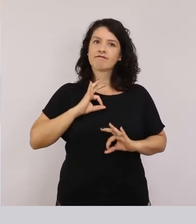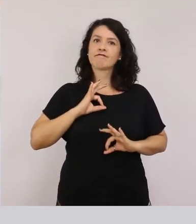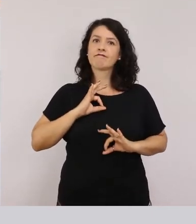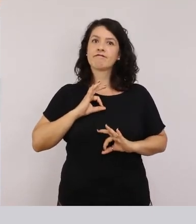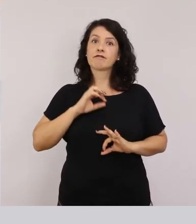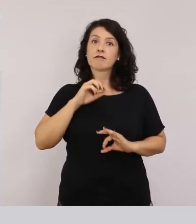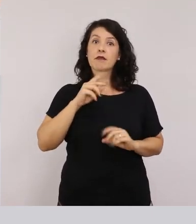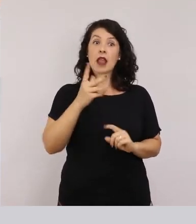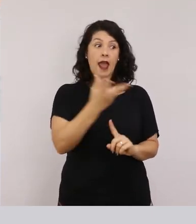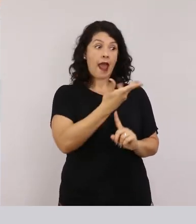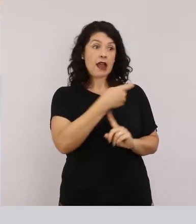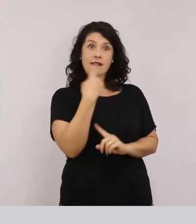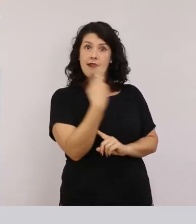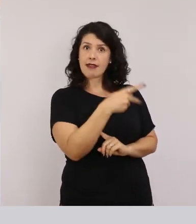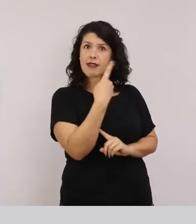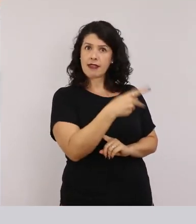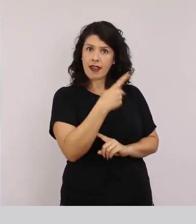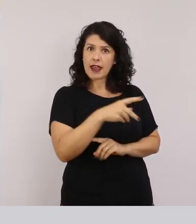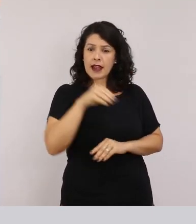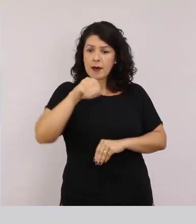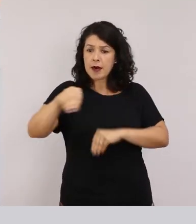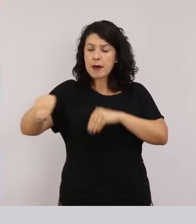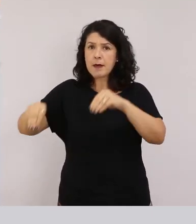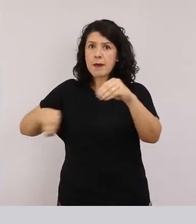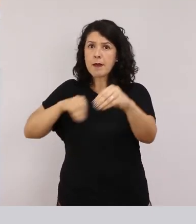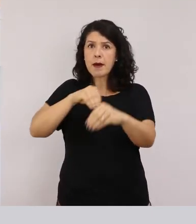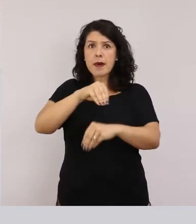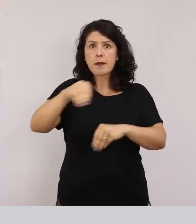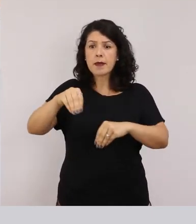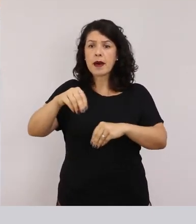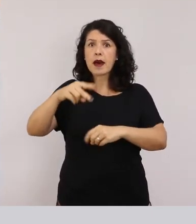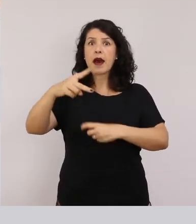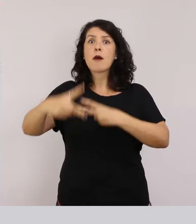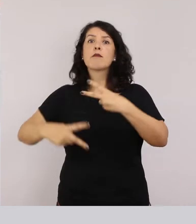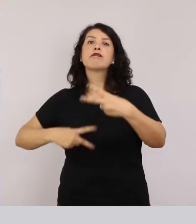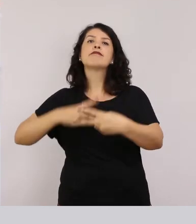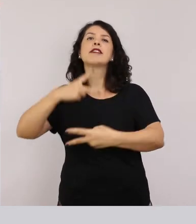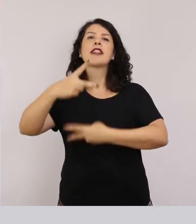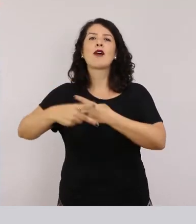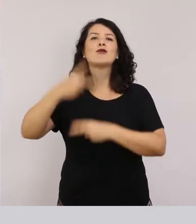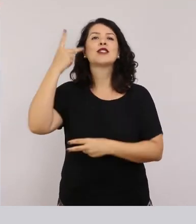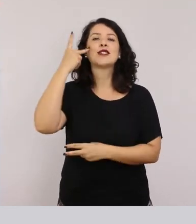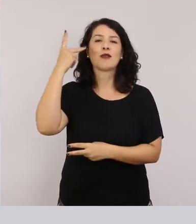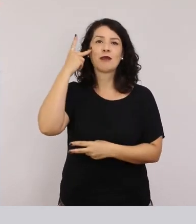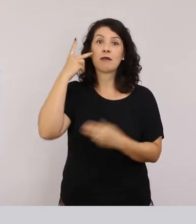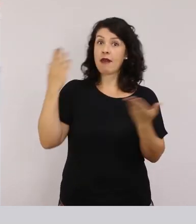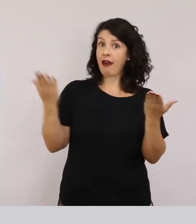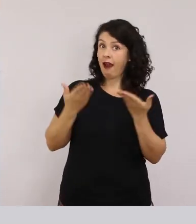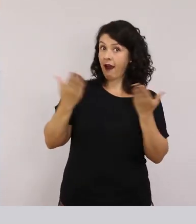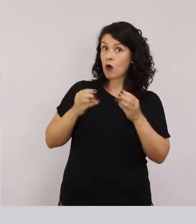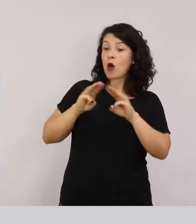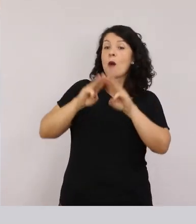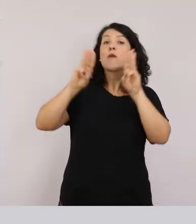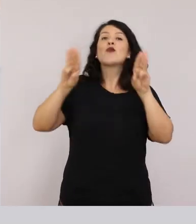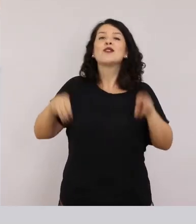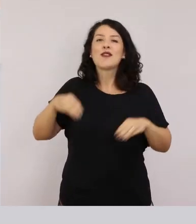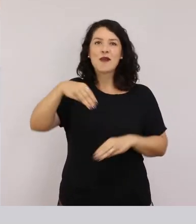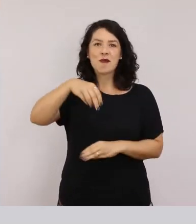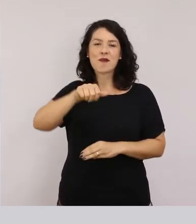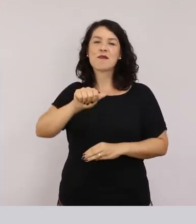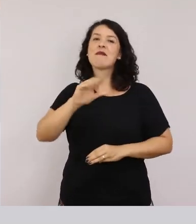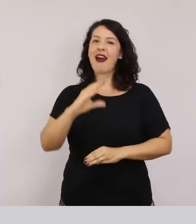estavam presentes numa grande instalação que Alex Valauri fez para uma Bienal de São Paulo E agora